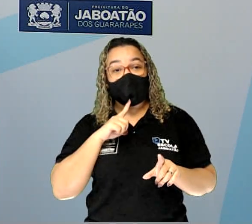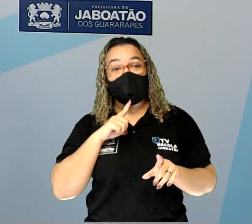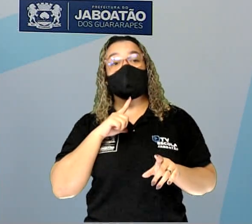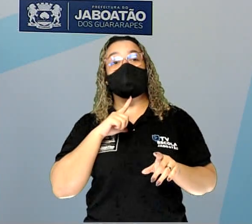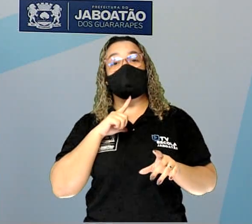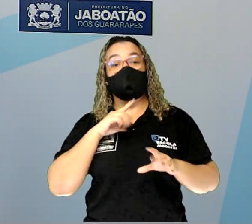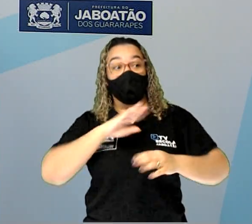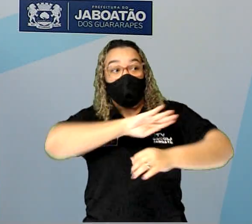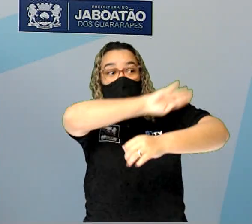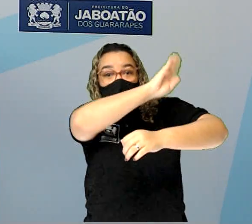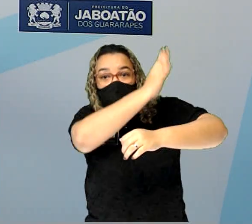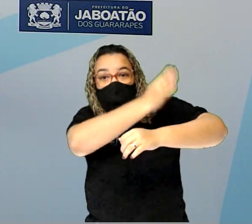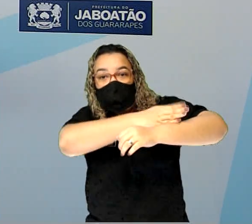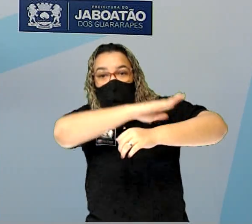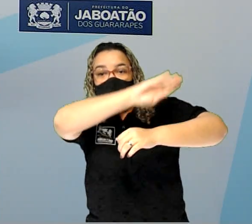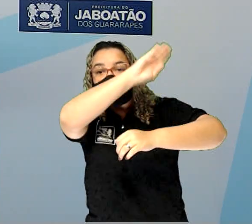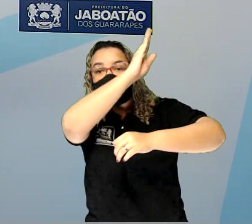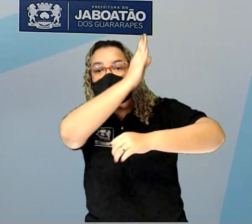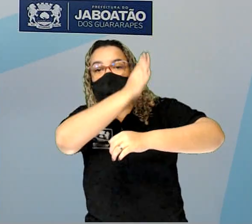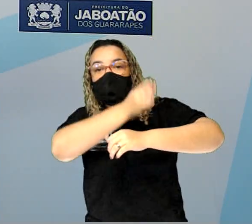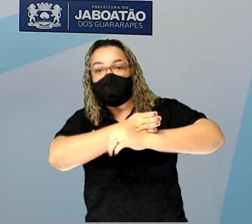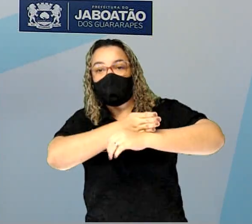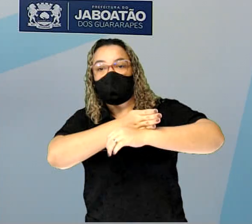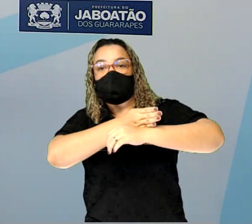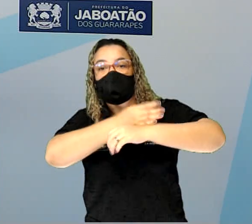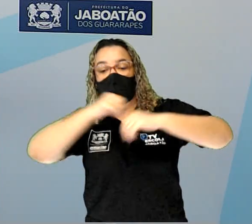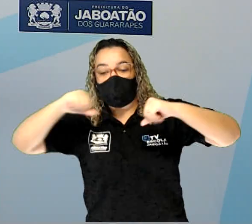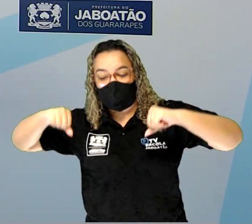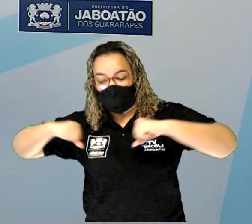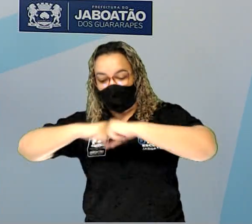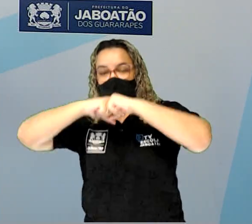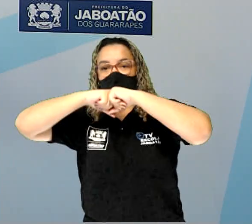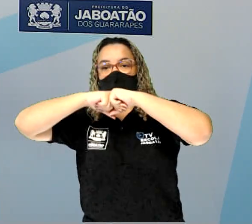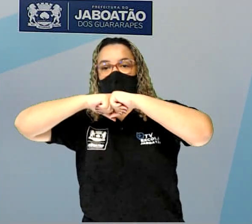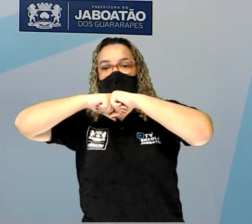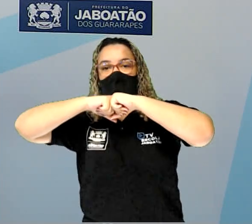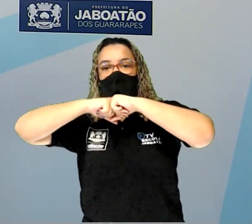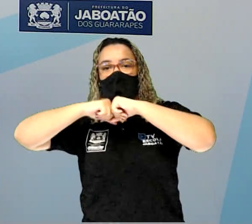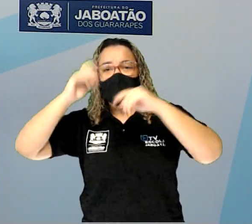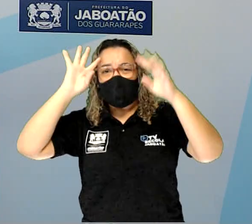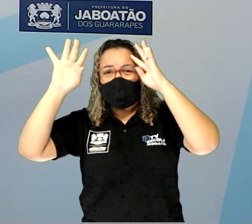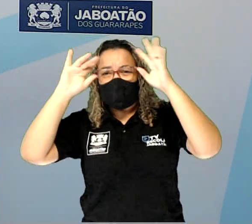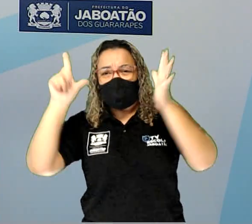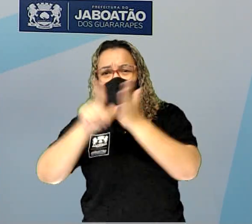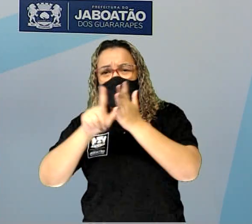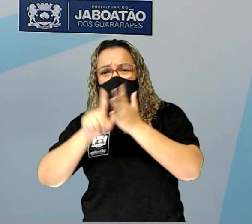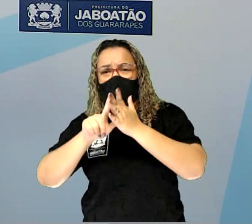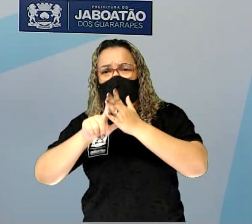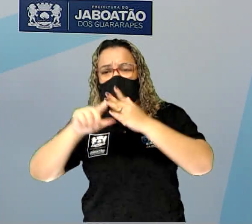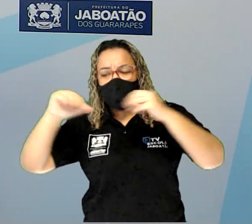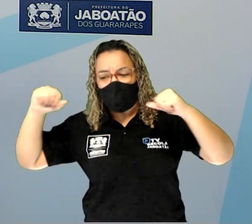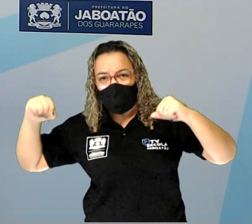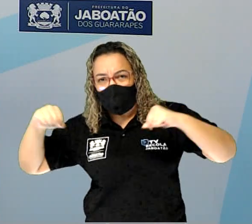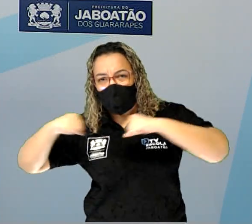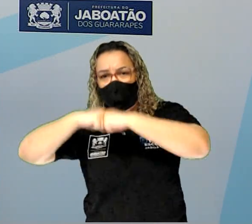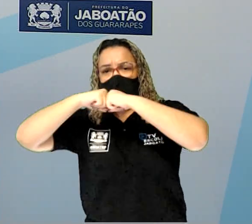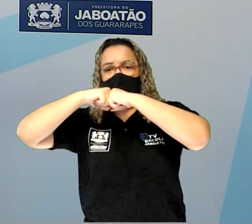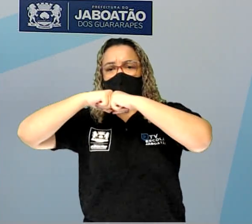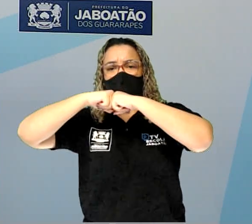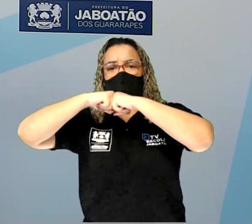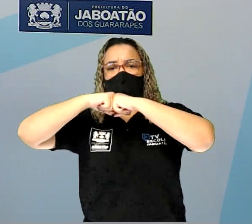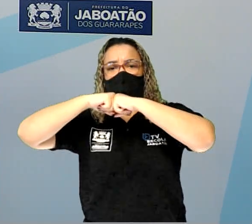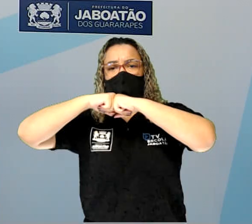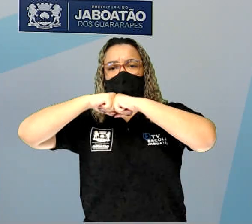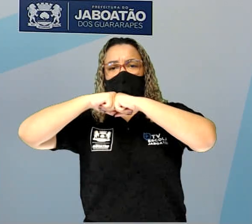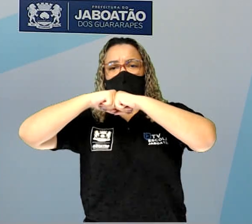montanhas. Quando ocorre o choque de placa, imagina uma folha de papel, você chocando uma com a outra. Quando